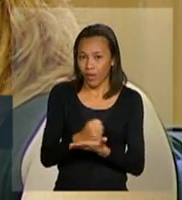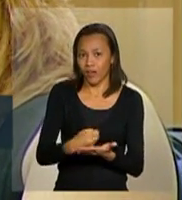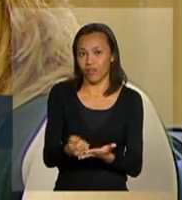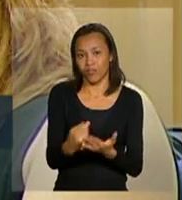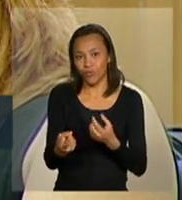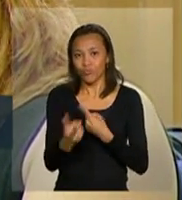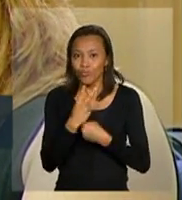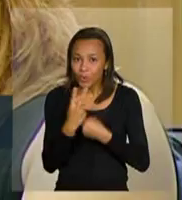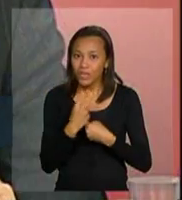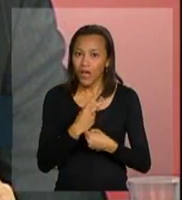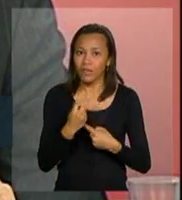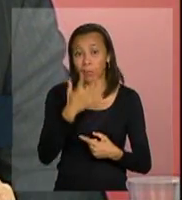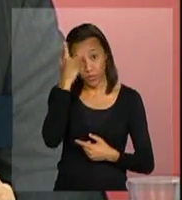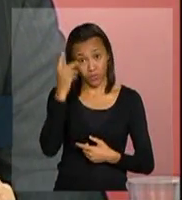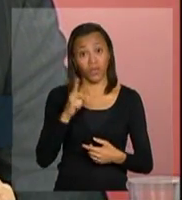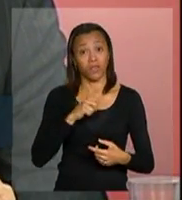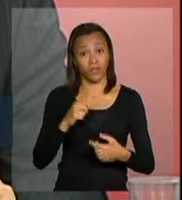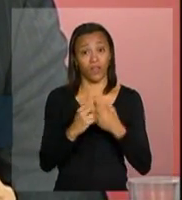para o HIV.